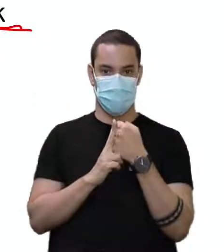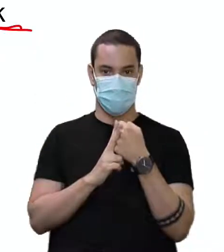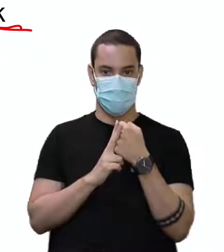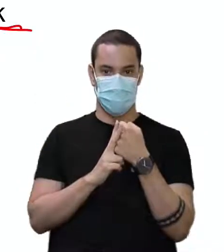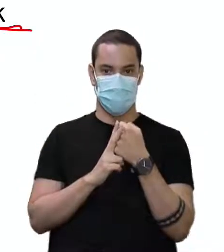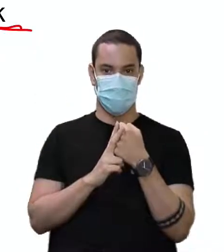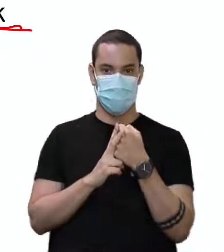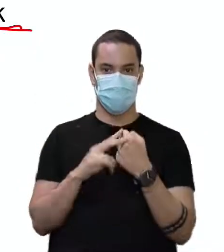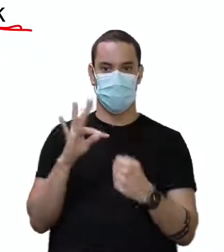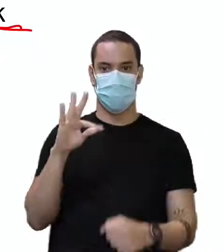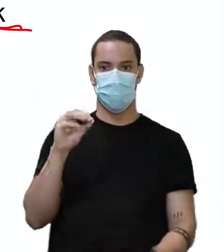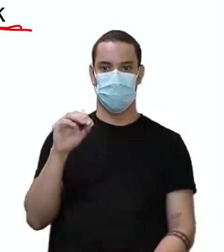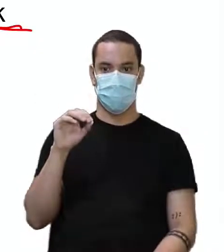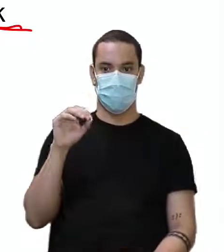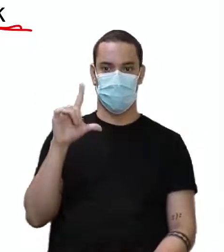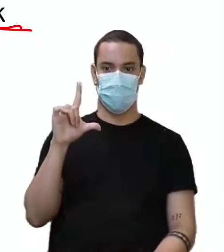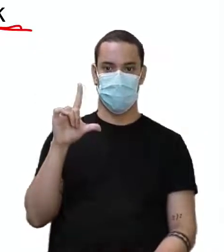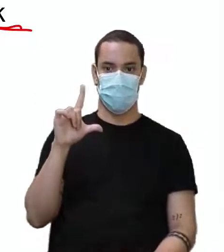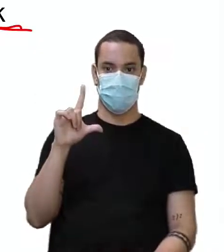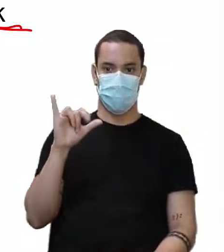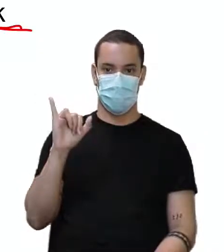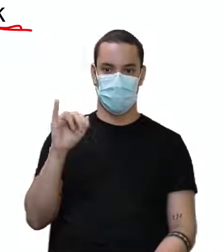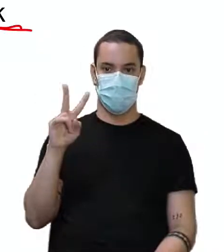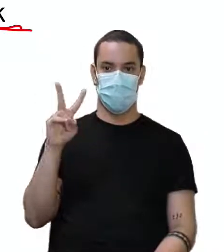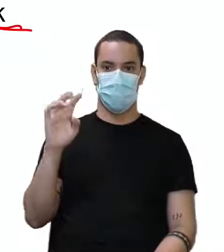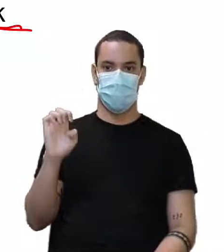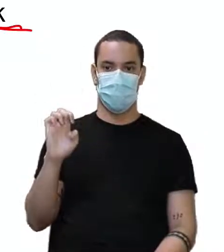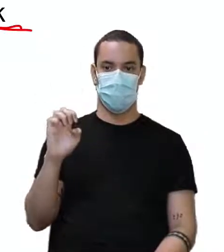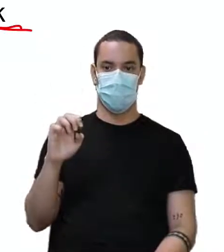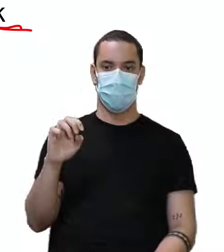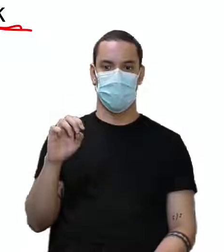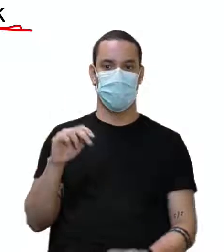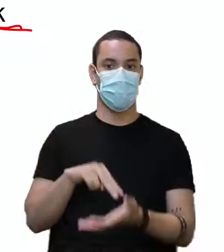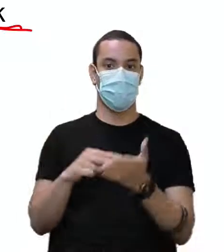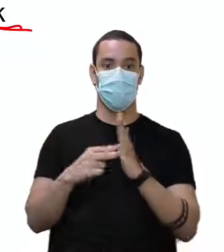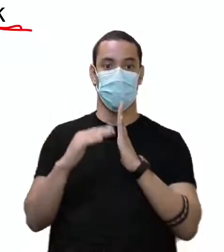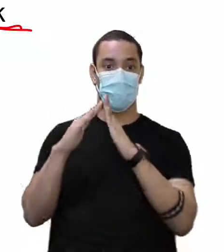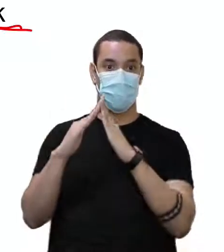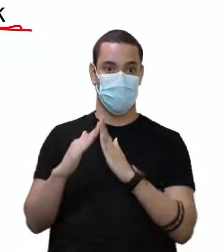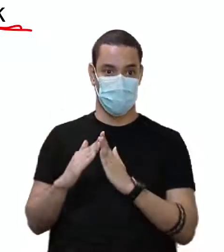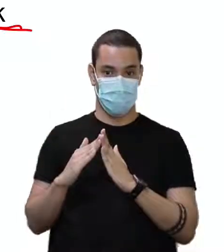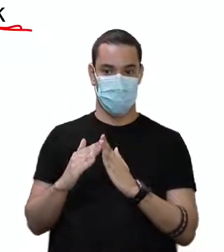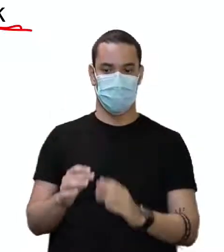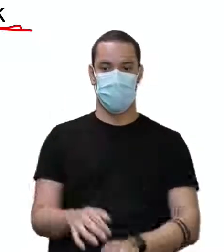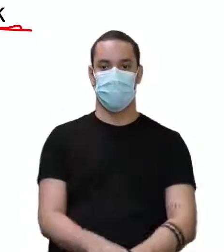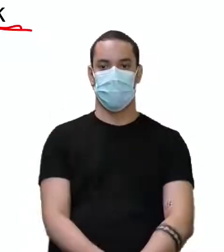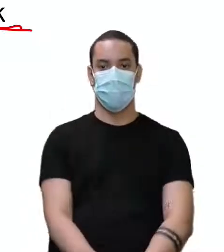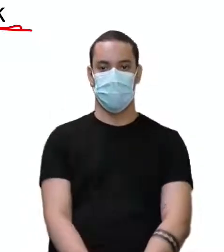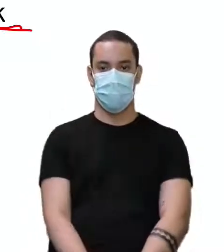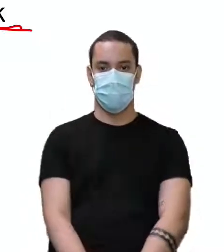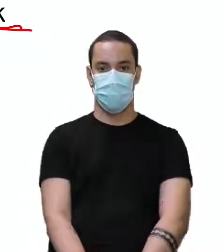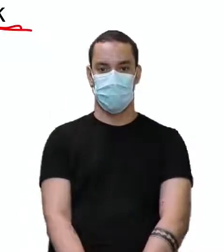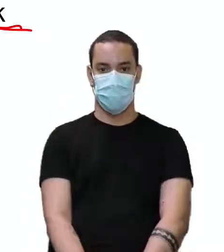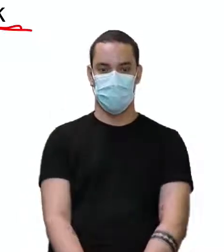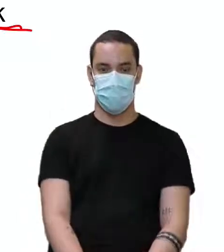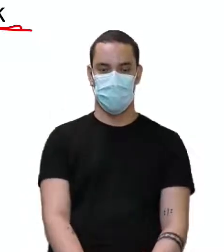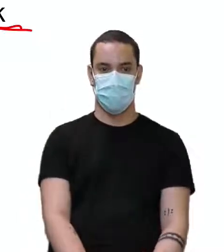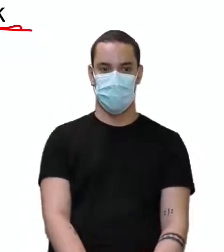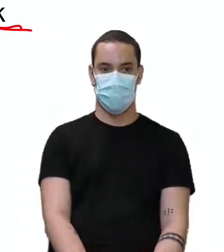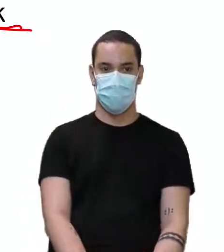to live, to live, verbo morar. Esse aqui é o verbo natural, na sua forma base.